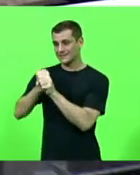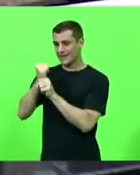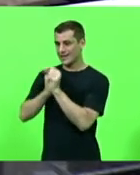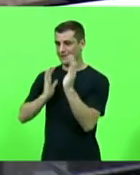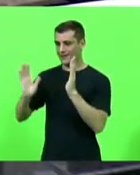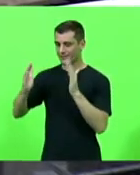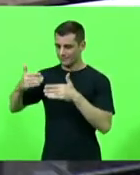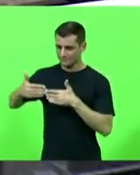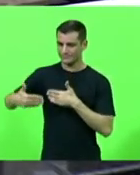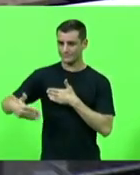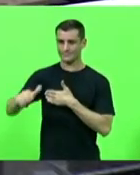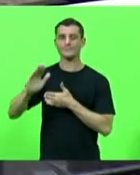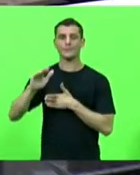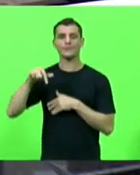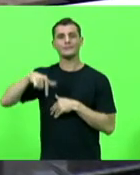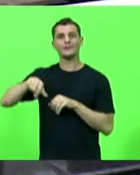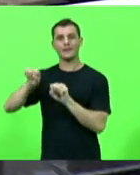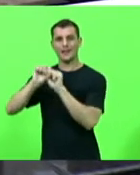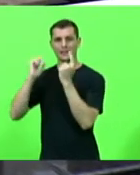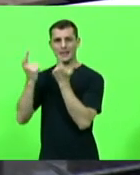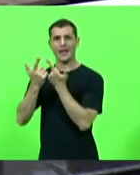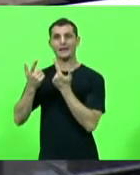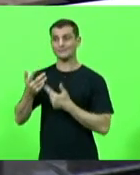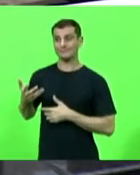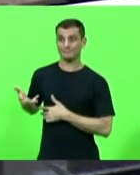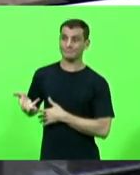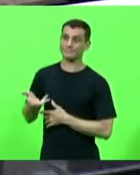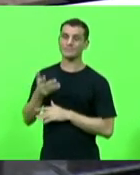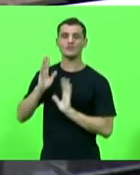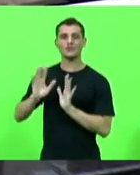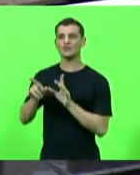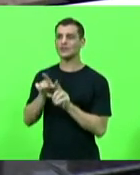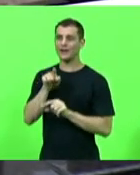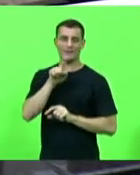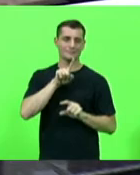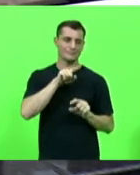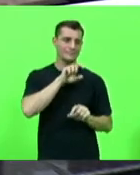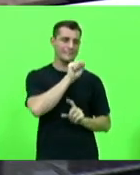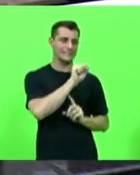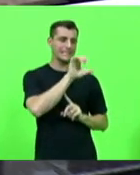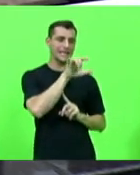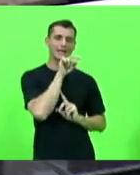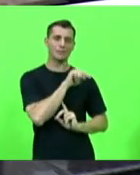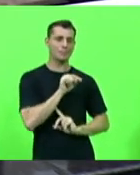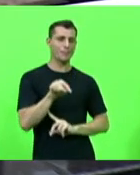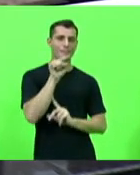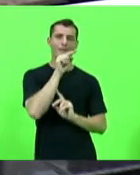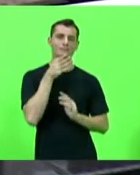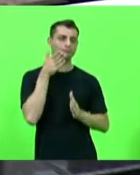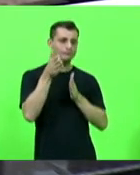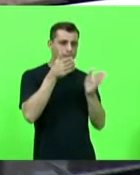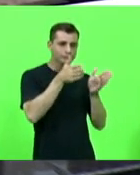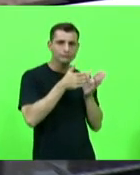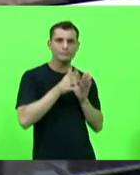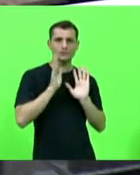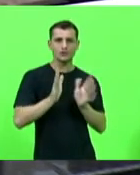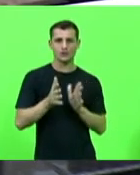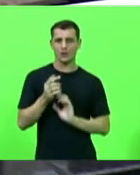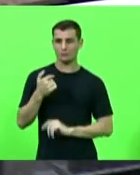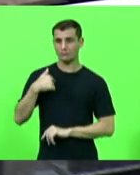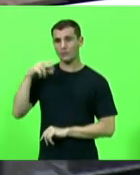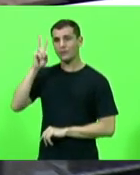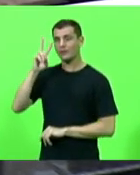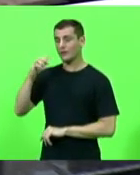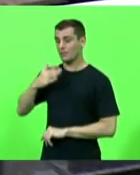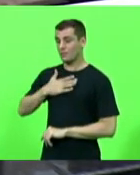legislativa e já a todo vapor percorrendo o estado e durante o primeiro ano quando eu entrei aqui meu primeiro mandato